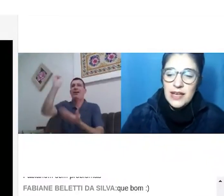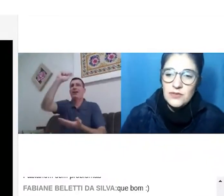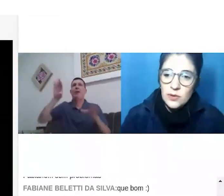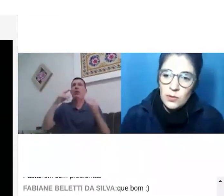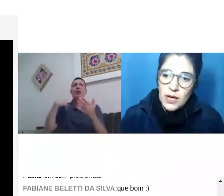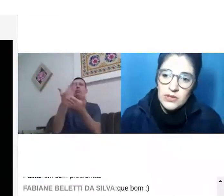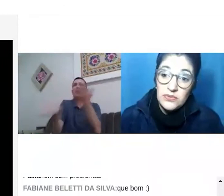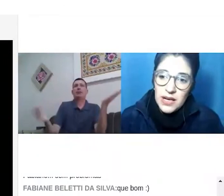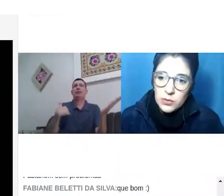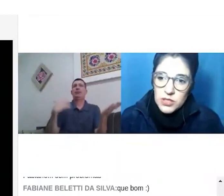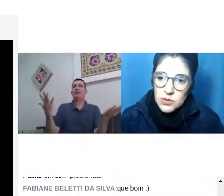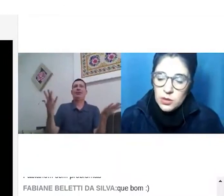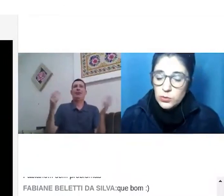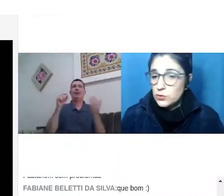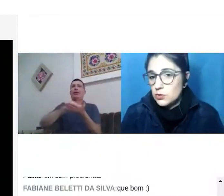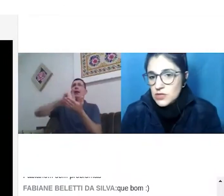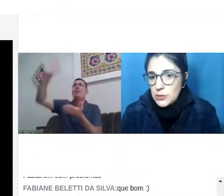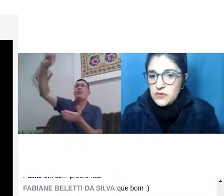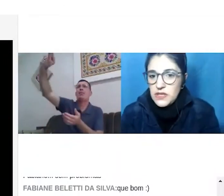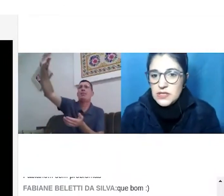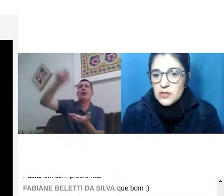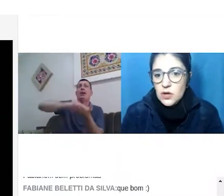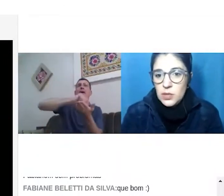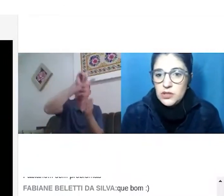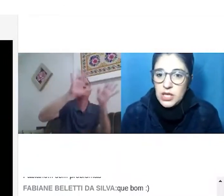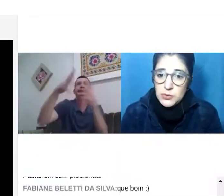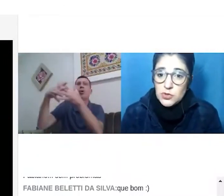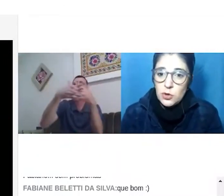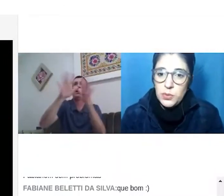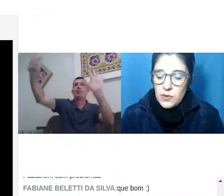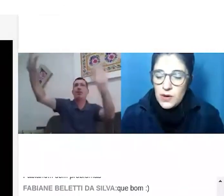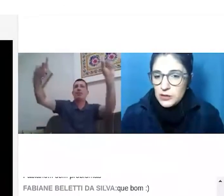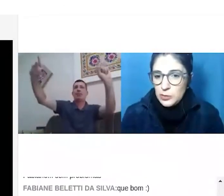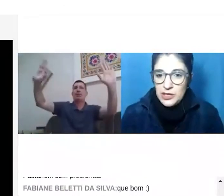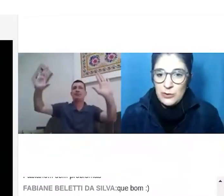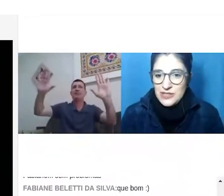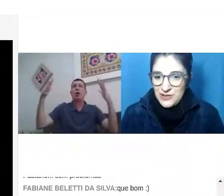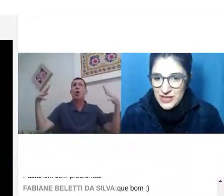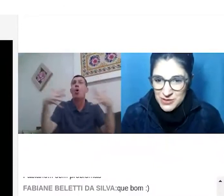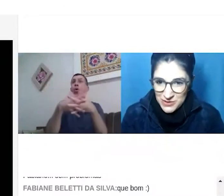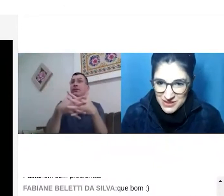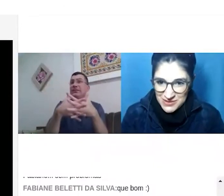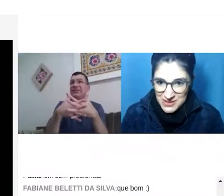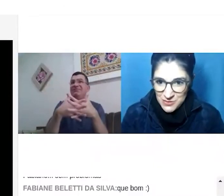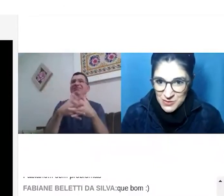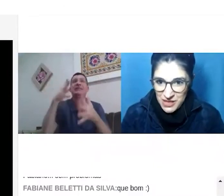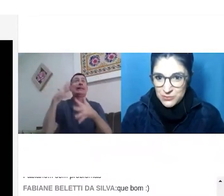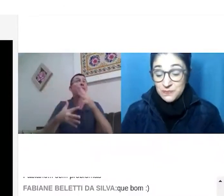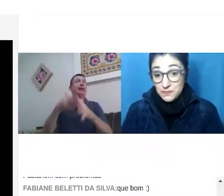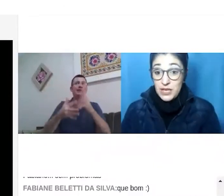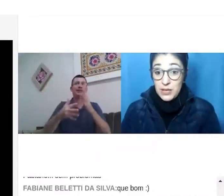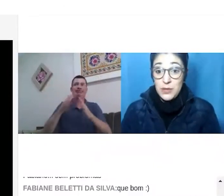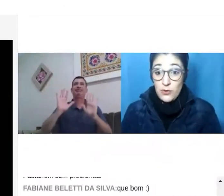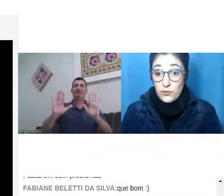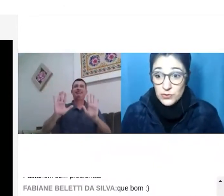escreve no quadro e fala ao mesmo tempo o surdo não sabe o que fazer se olha para o intérprete ou se copia do quadro porque não consegue olhar para as duas coisas ao mesmo tempo